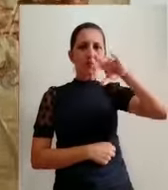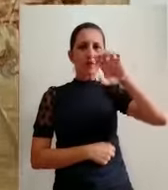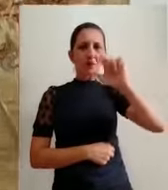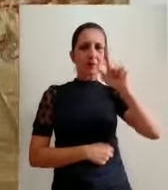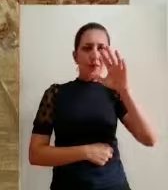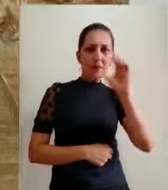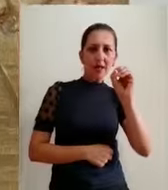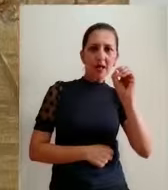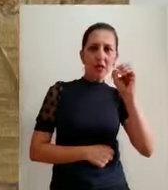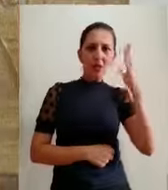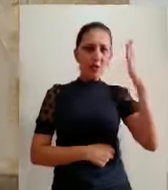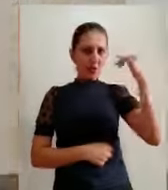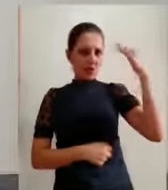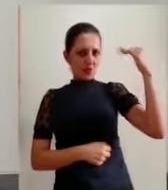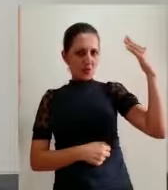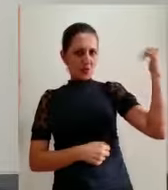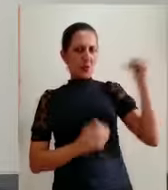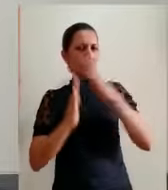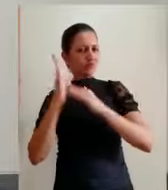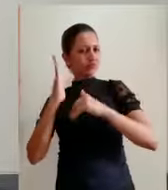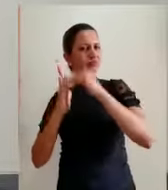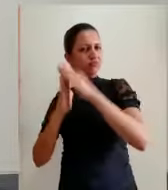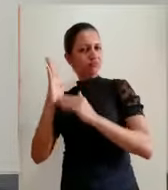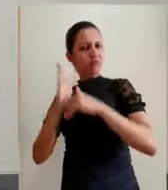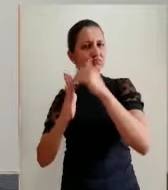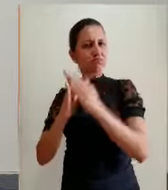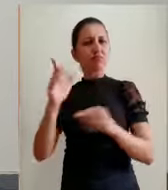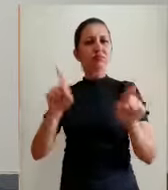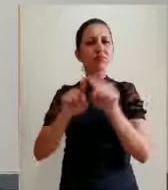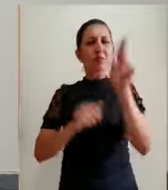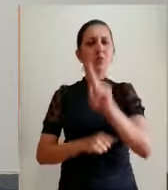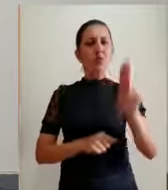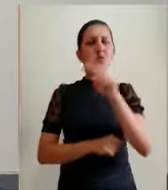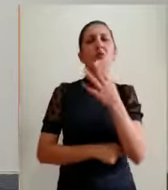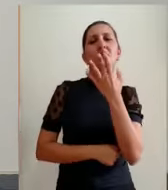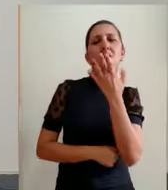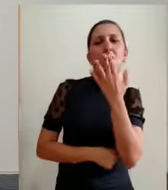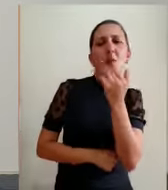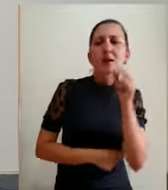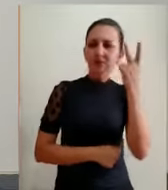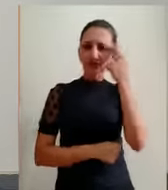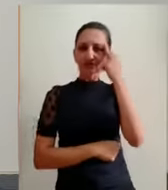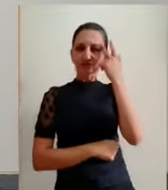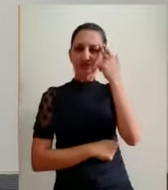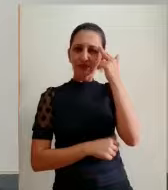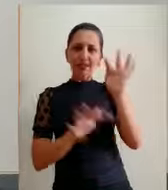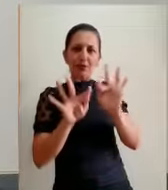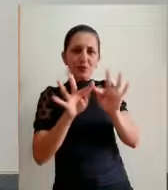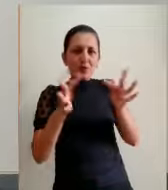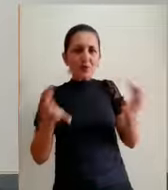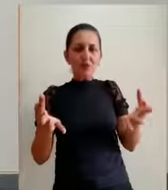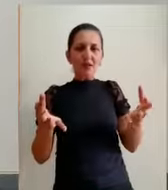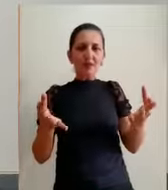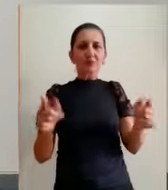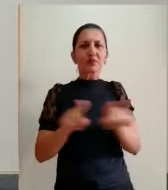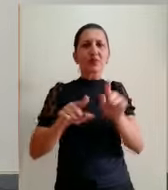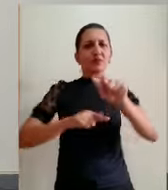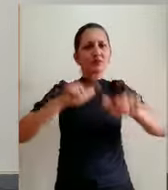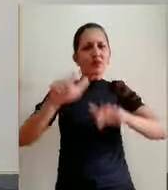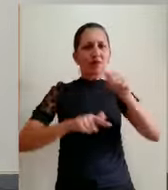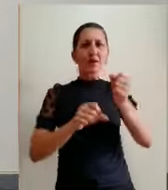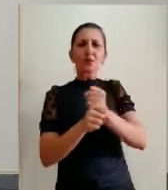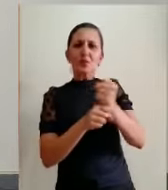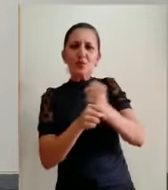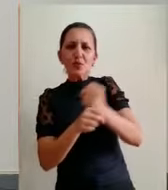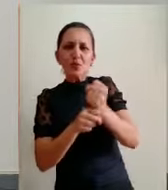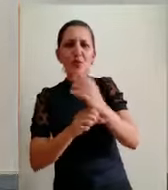pinturas e com a utilização de pigmentos naturais. Além de um grande contato e um trabalho que ela já realizou durante muitos